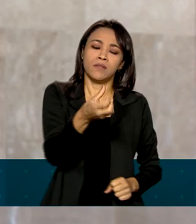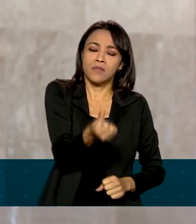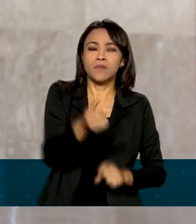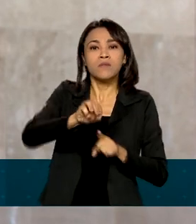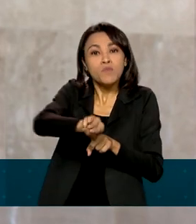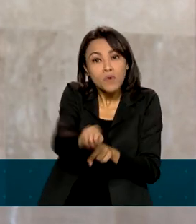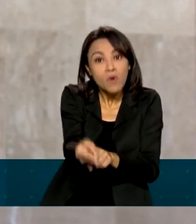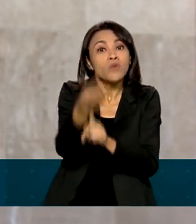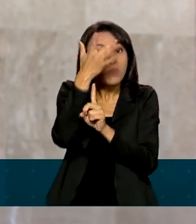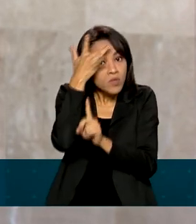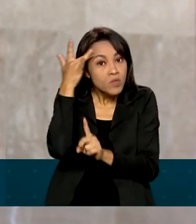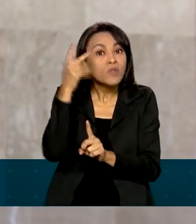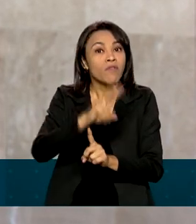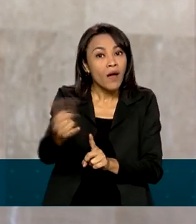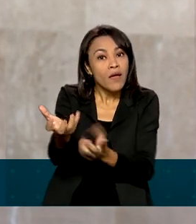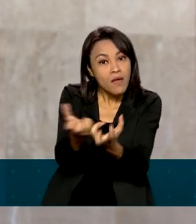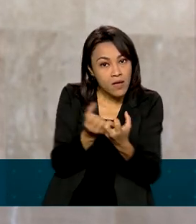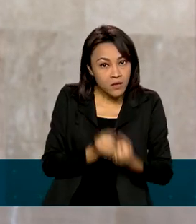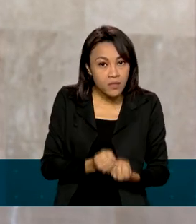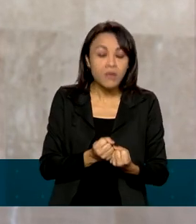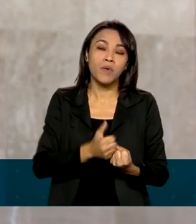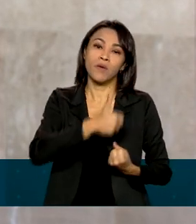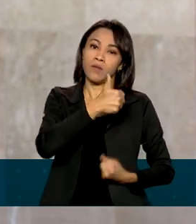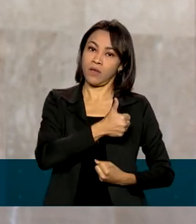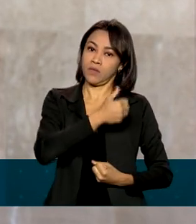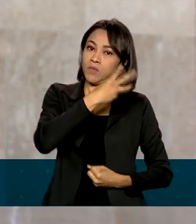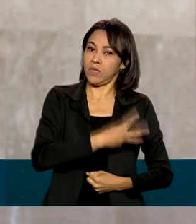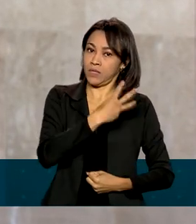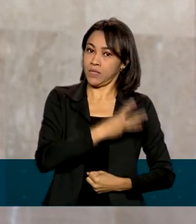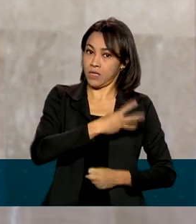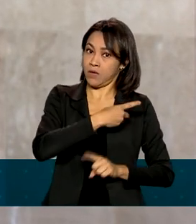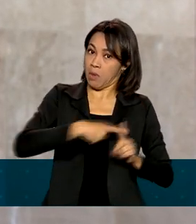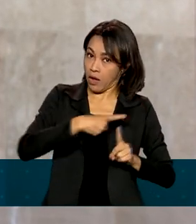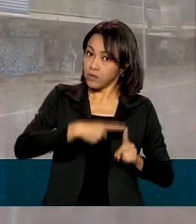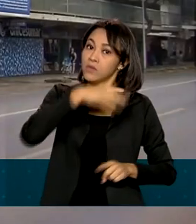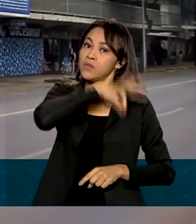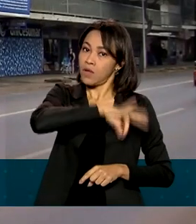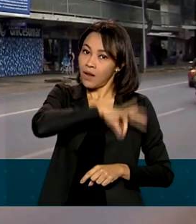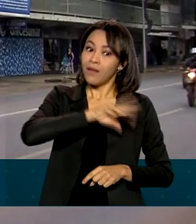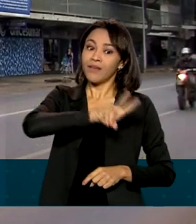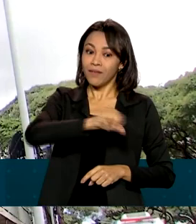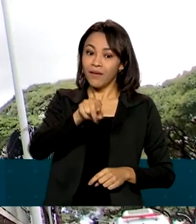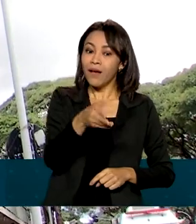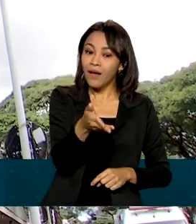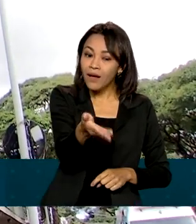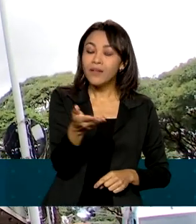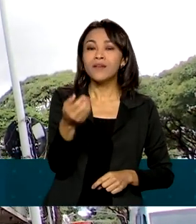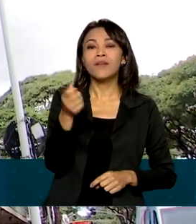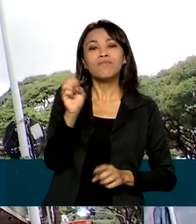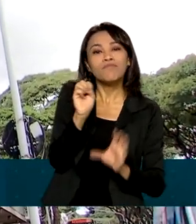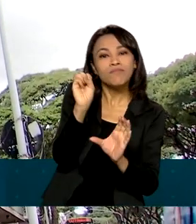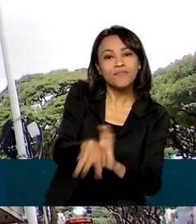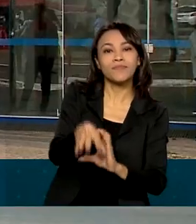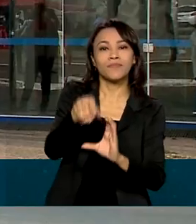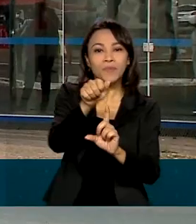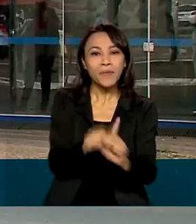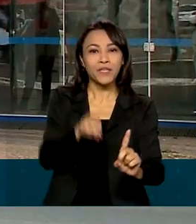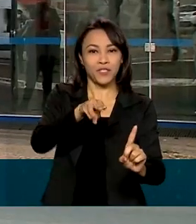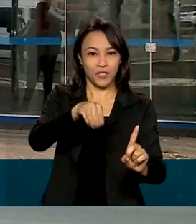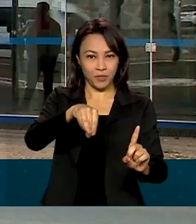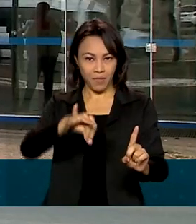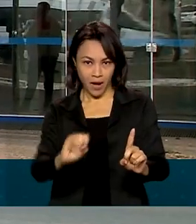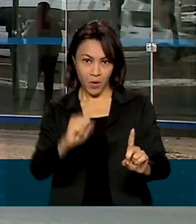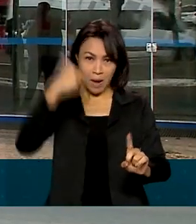receber essa segunda cota do 13º, que vai cair na conta junto com o pagamento regular de maio. Lembrando que a primeira